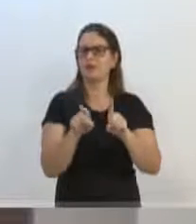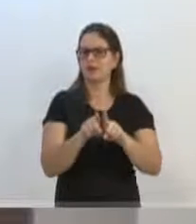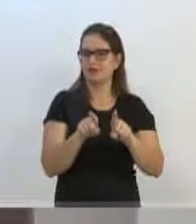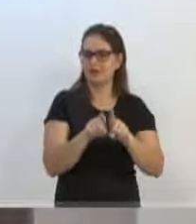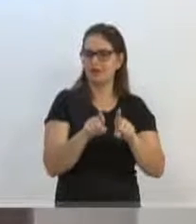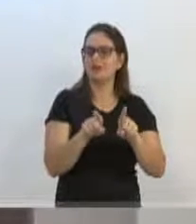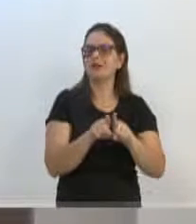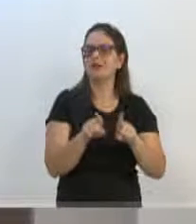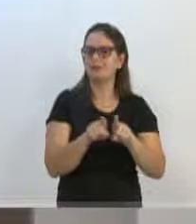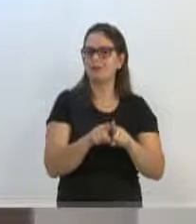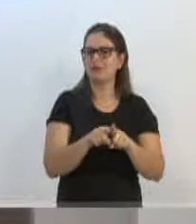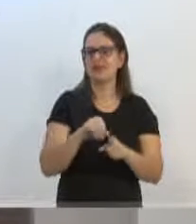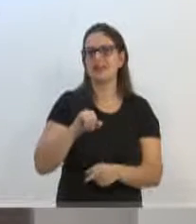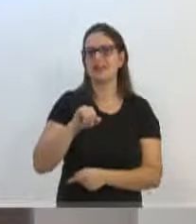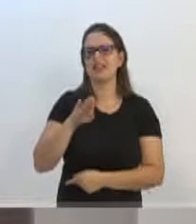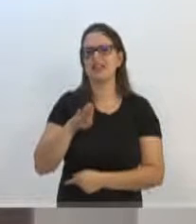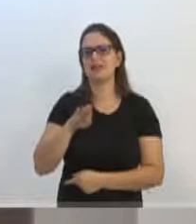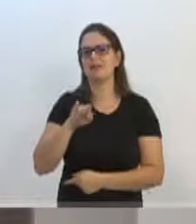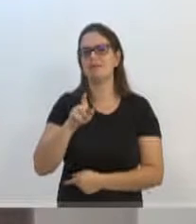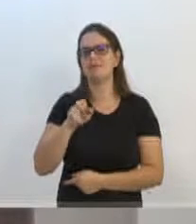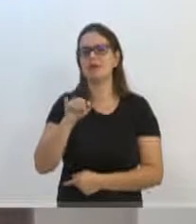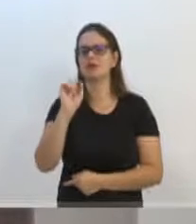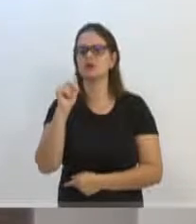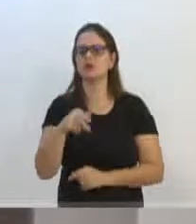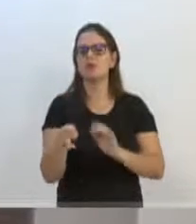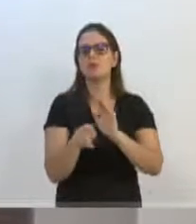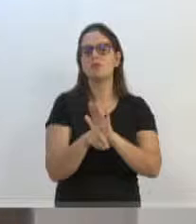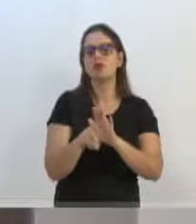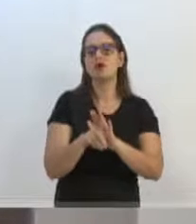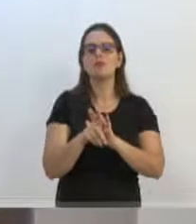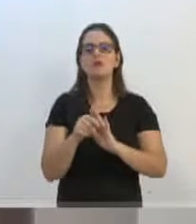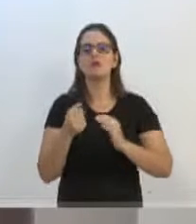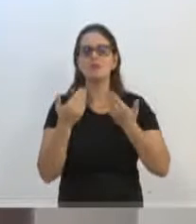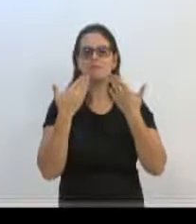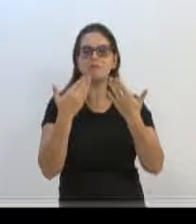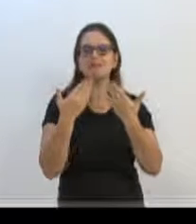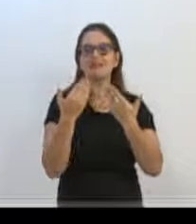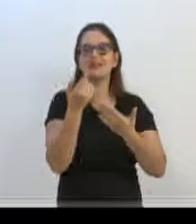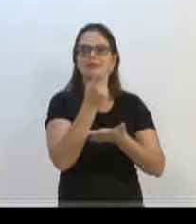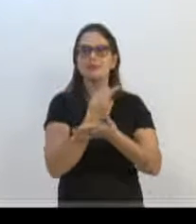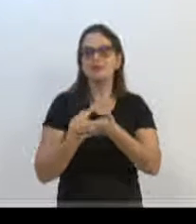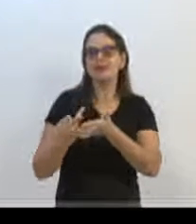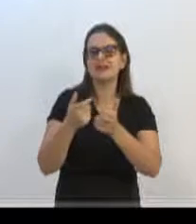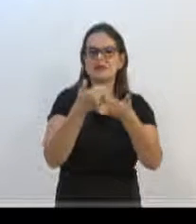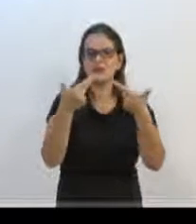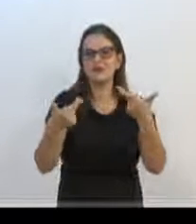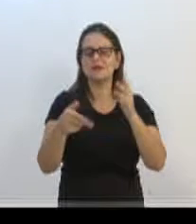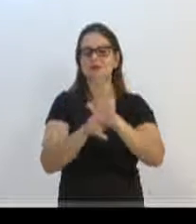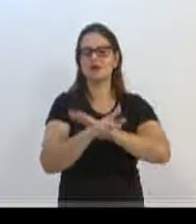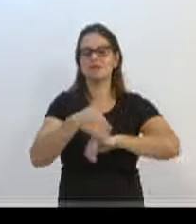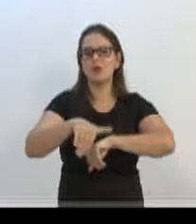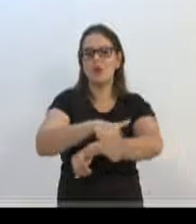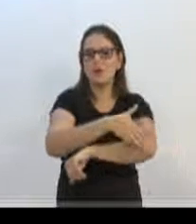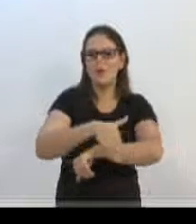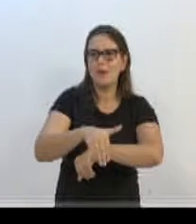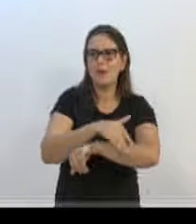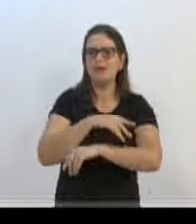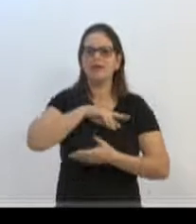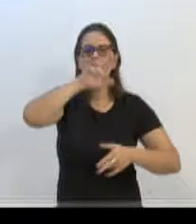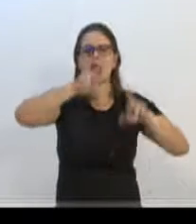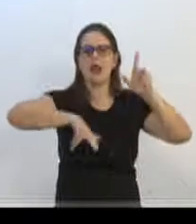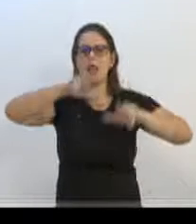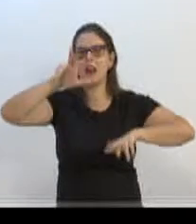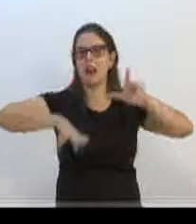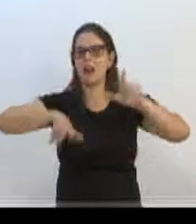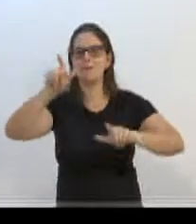recebendo o Iberson, de um grupo de gueto, de manifestação e artística, na verdade, urbana. Nós recebemos pessoas das mais variadas